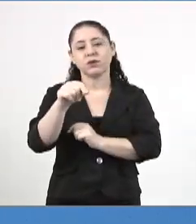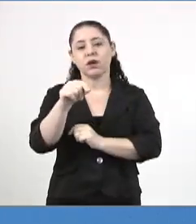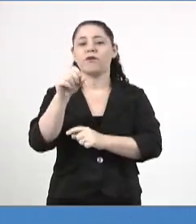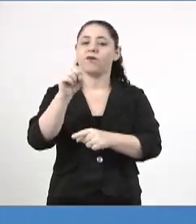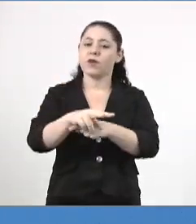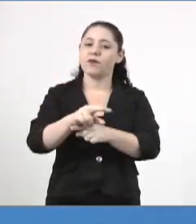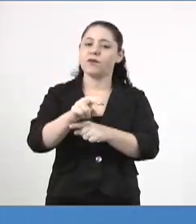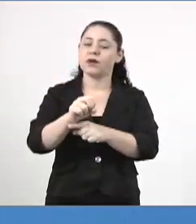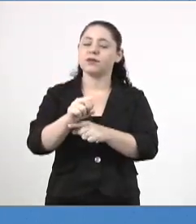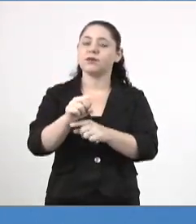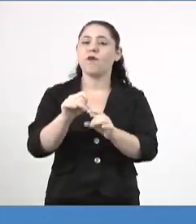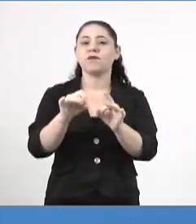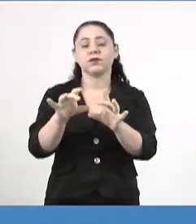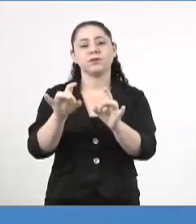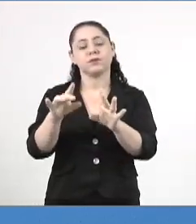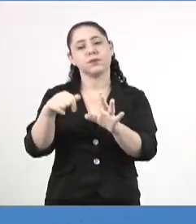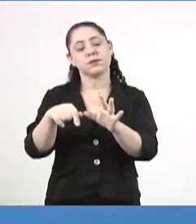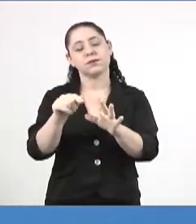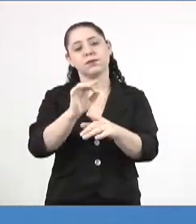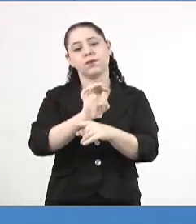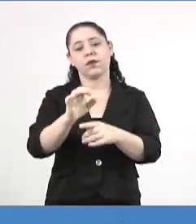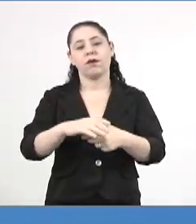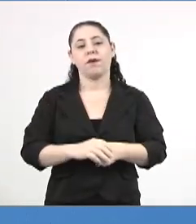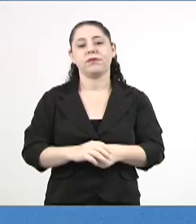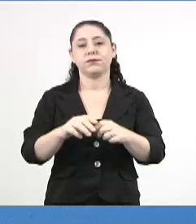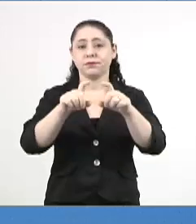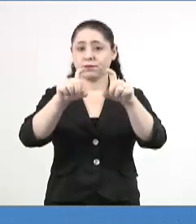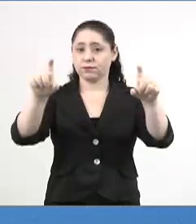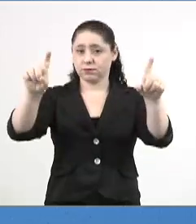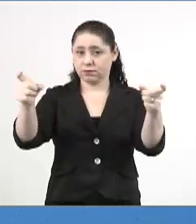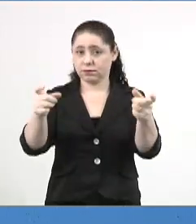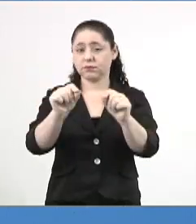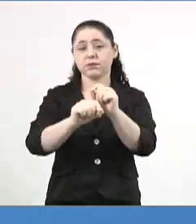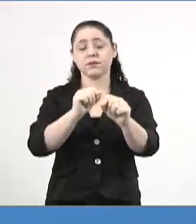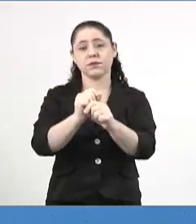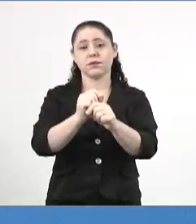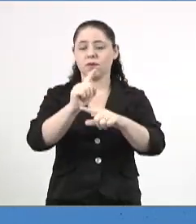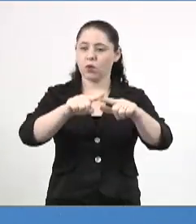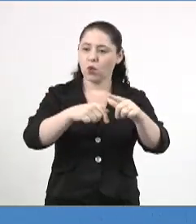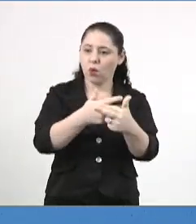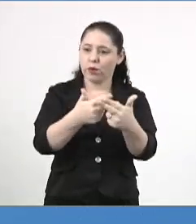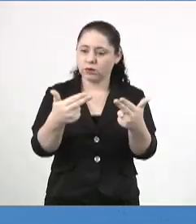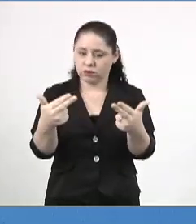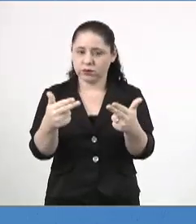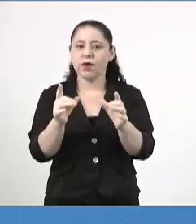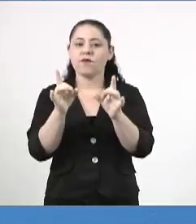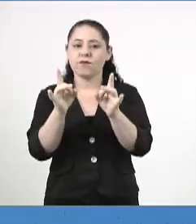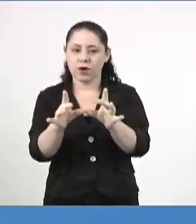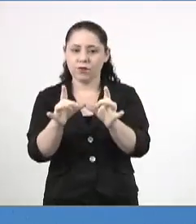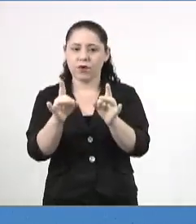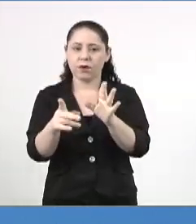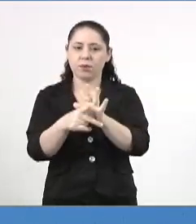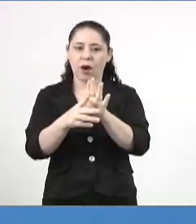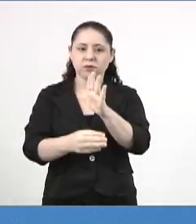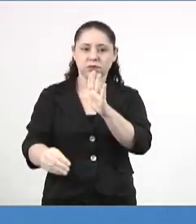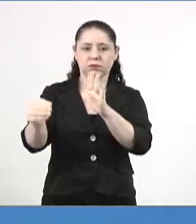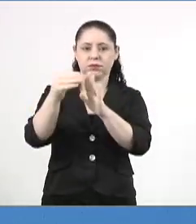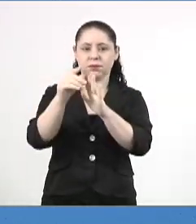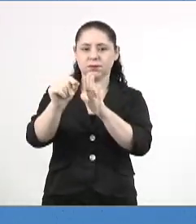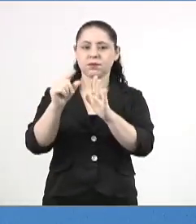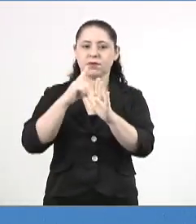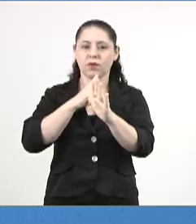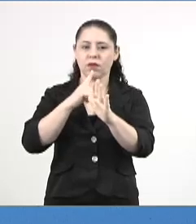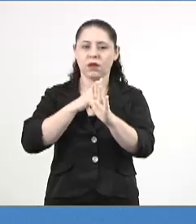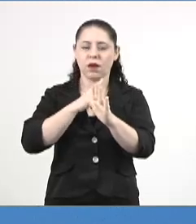território sumatogrossense. Parágrafo único. Os produtos e embalagens referidas no CAPT são aqueles que